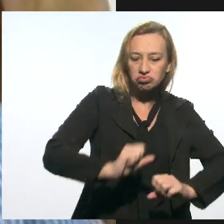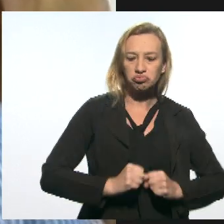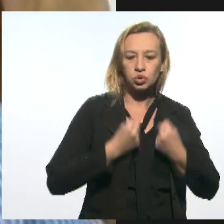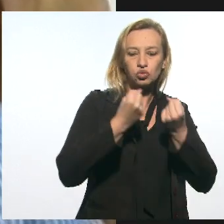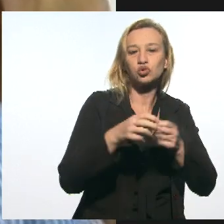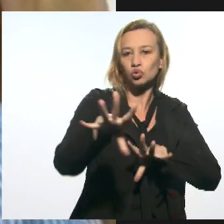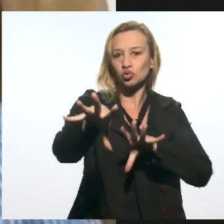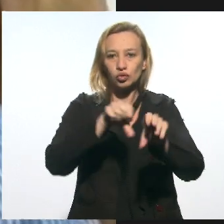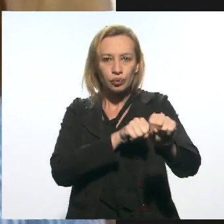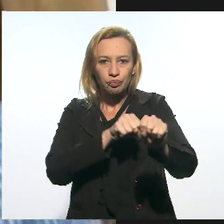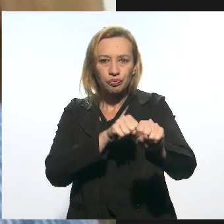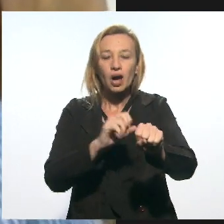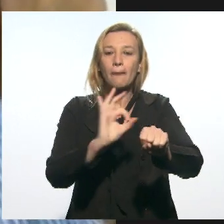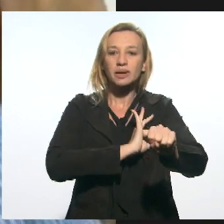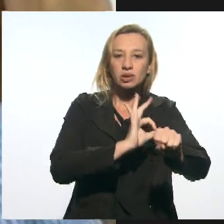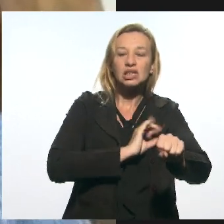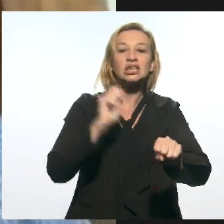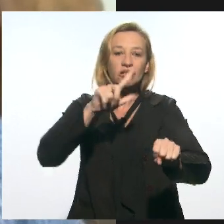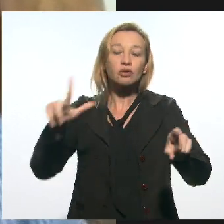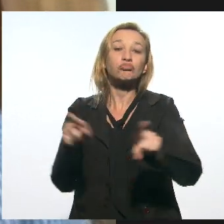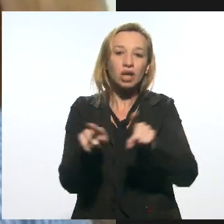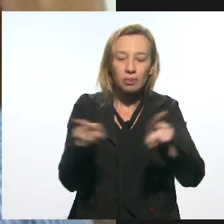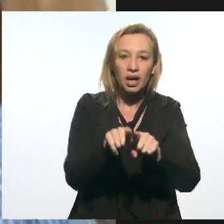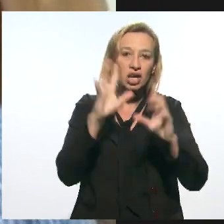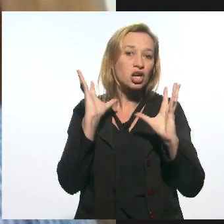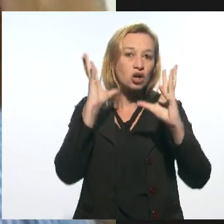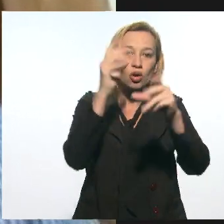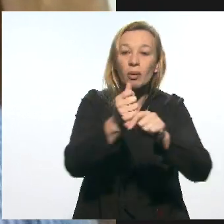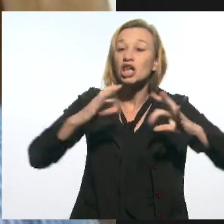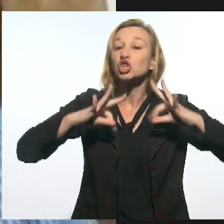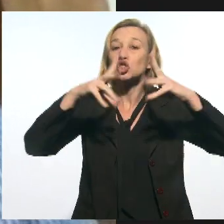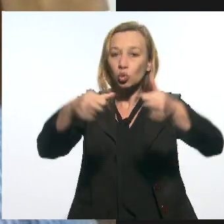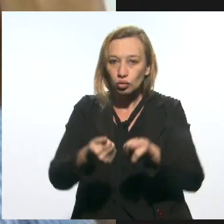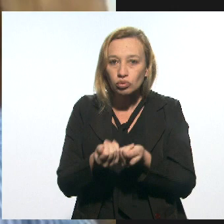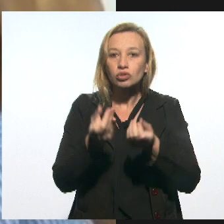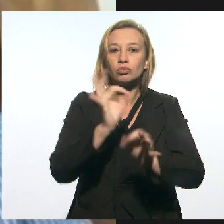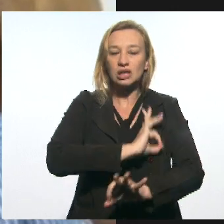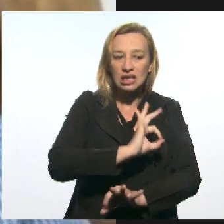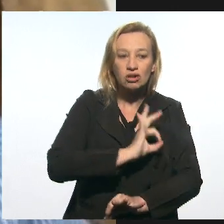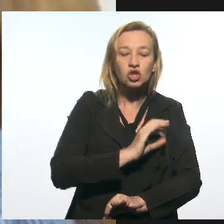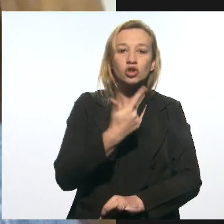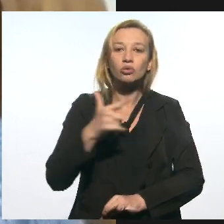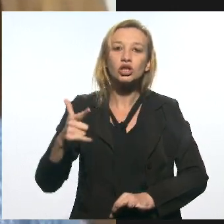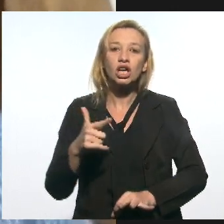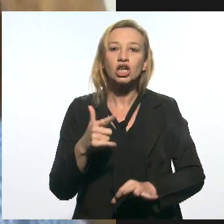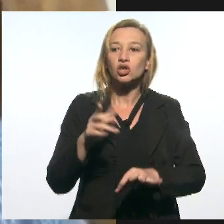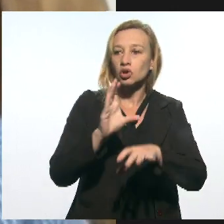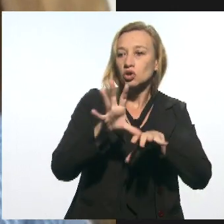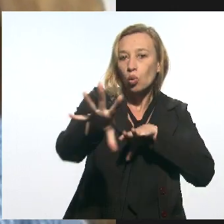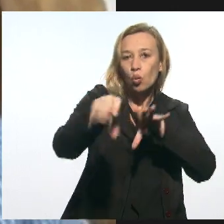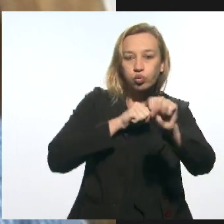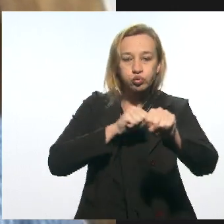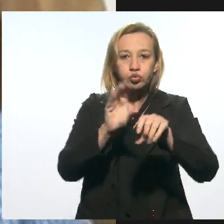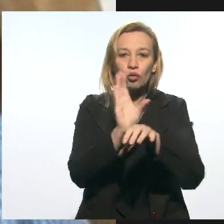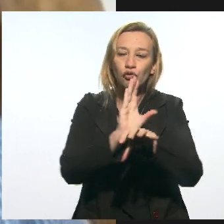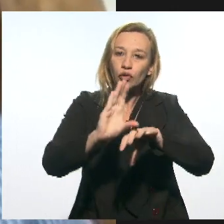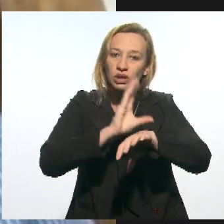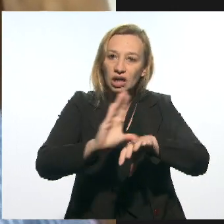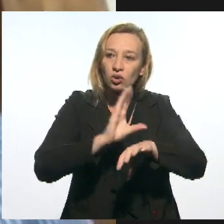formação. A polícia civil também, vou englobar também os companheiros da civil, não existe no seu escurso de formação